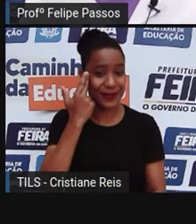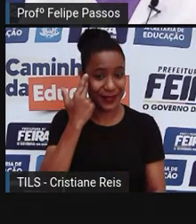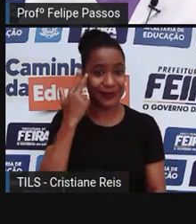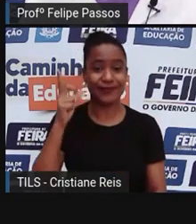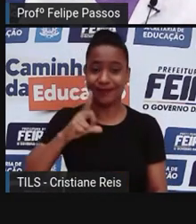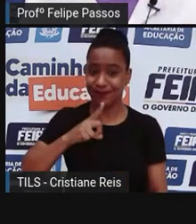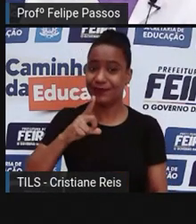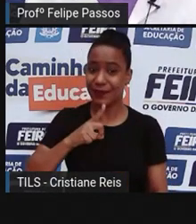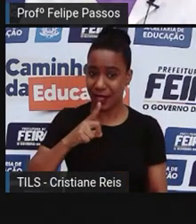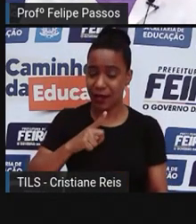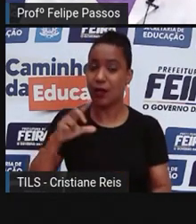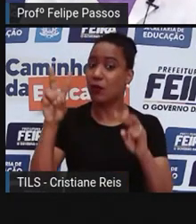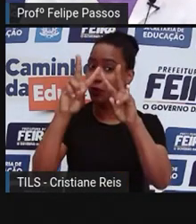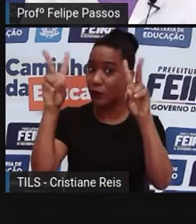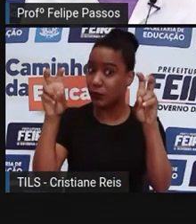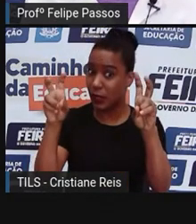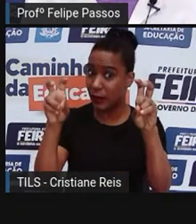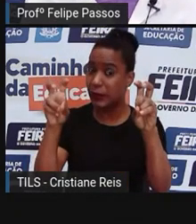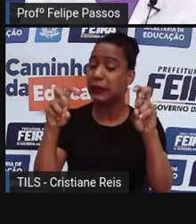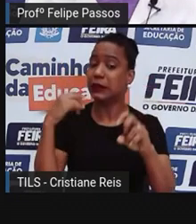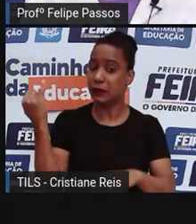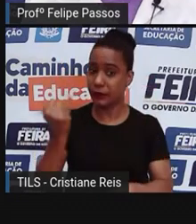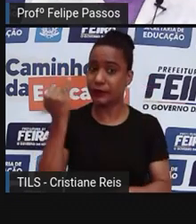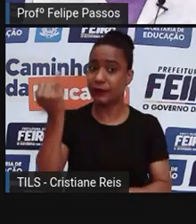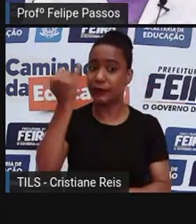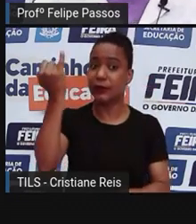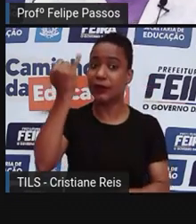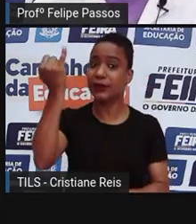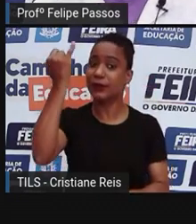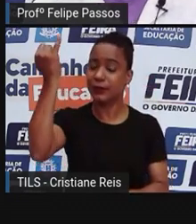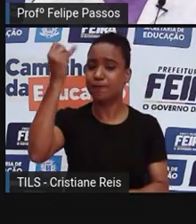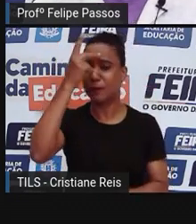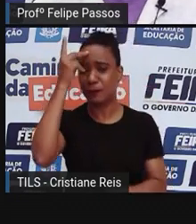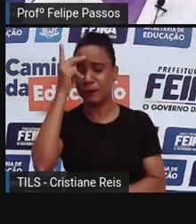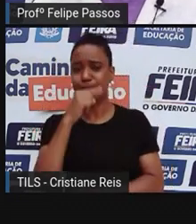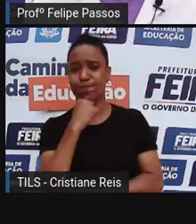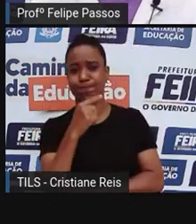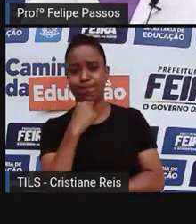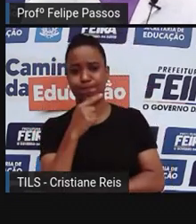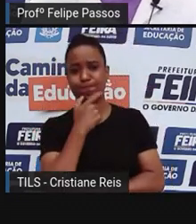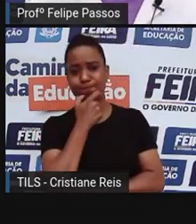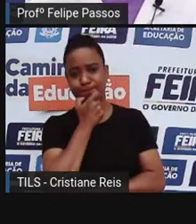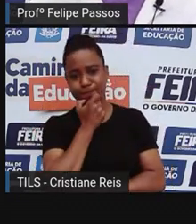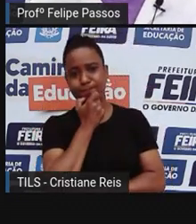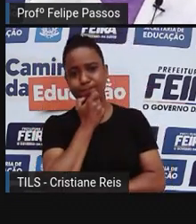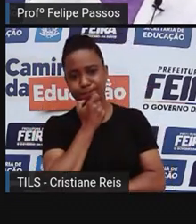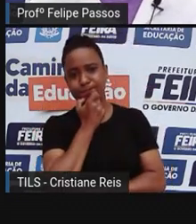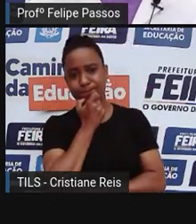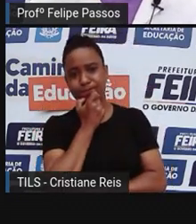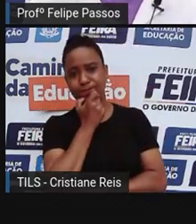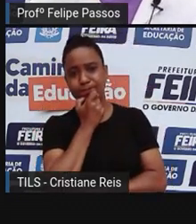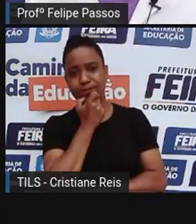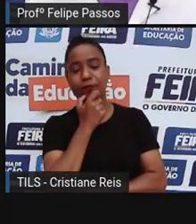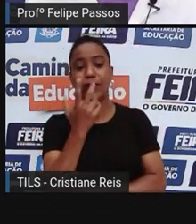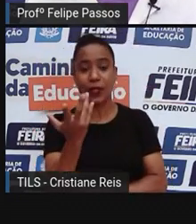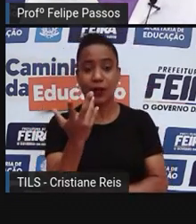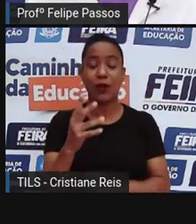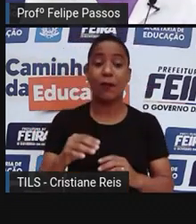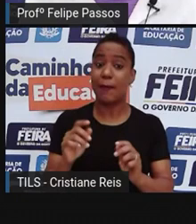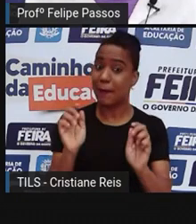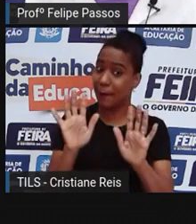polêmico é a clonagem feita artificialmente em laboratório com